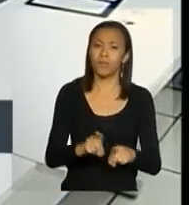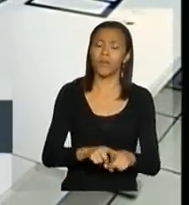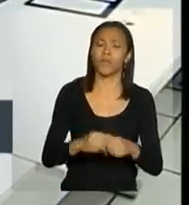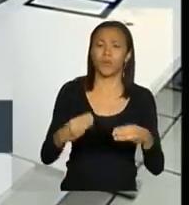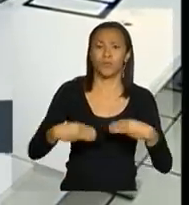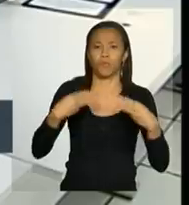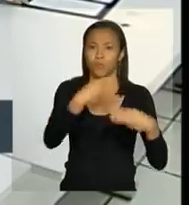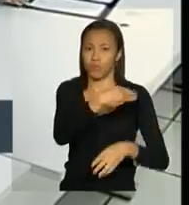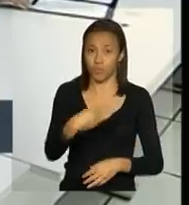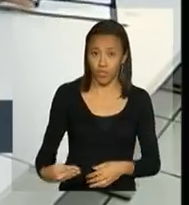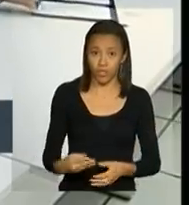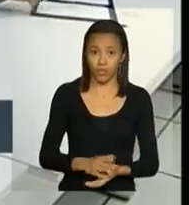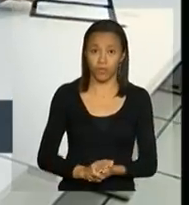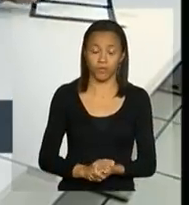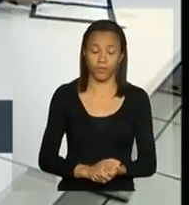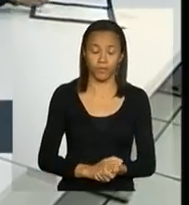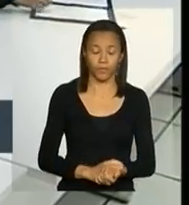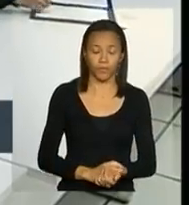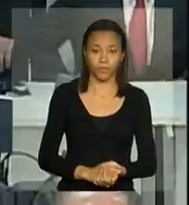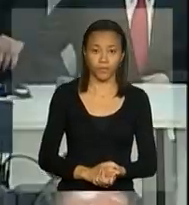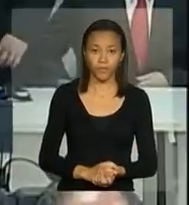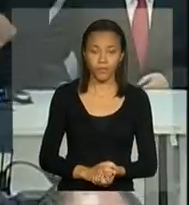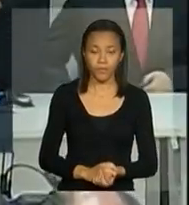Integração Nacional, Fernando Bezerra Coelho.